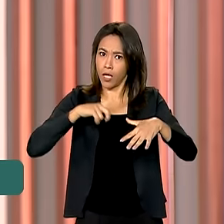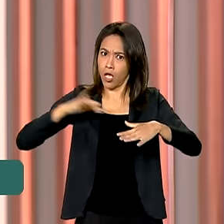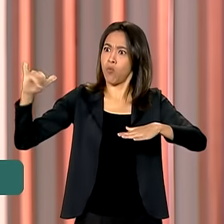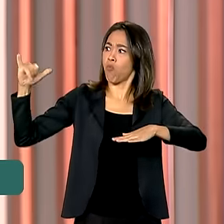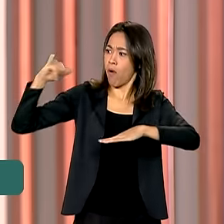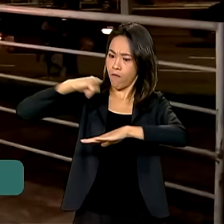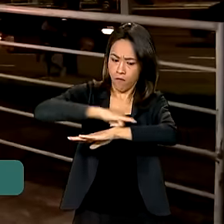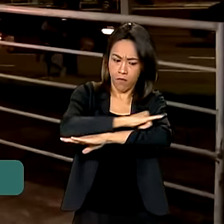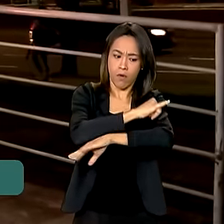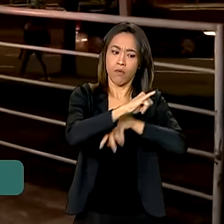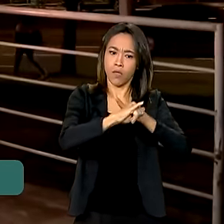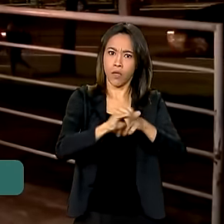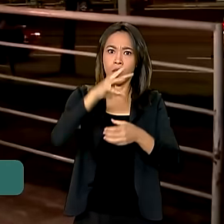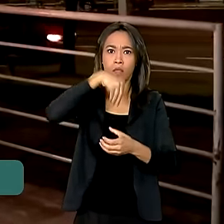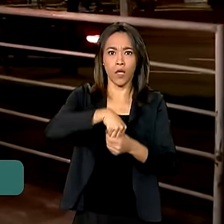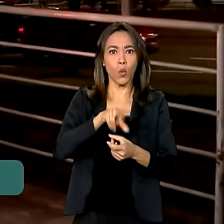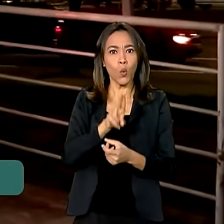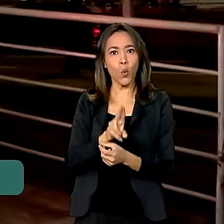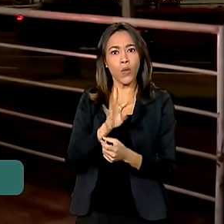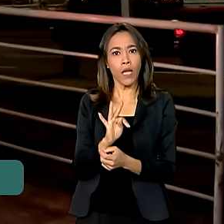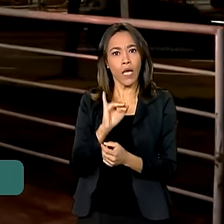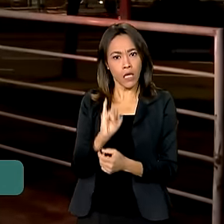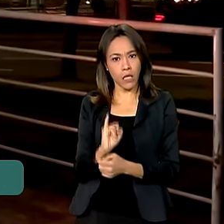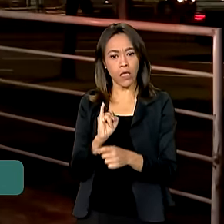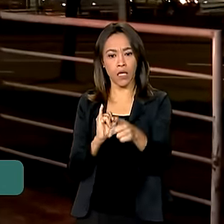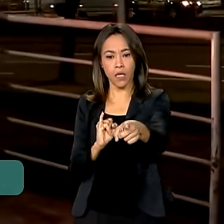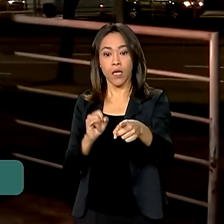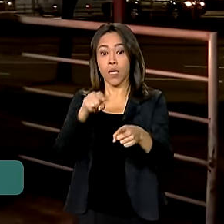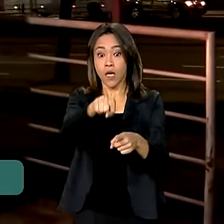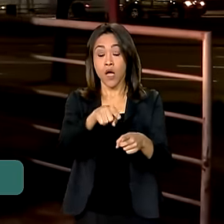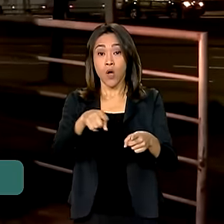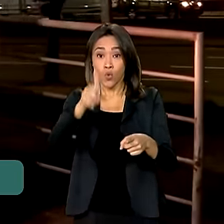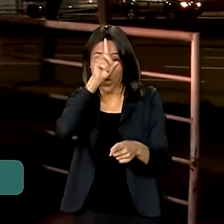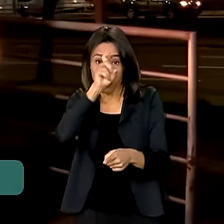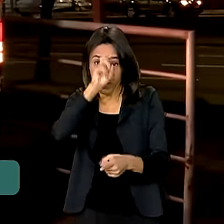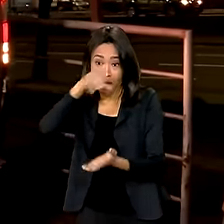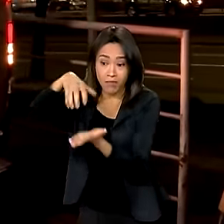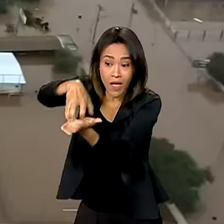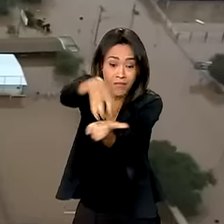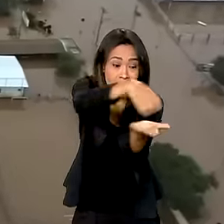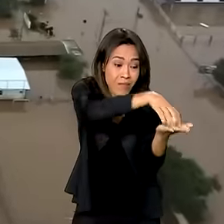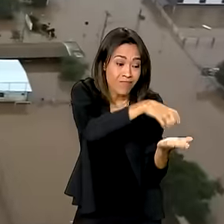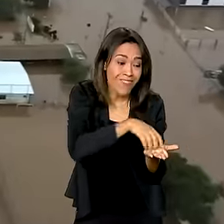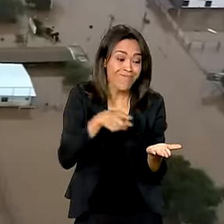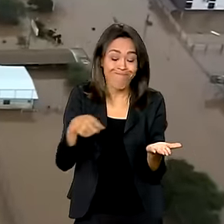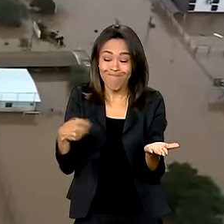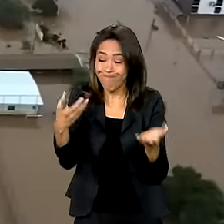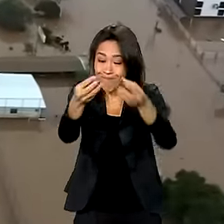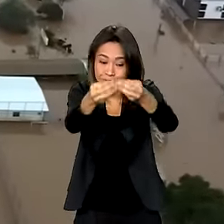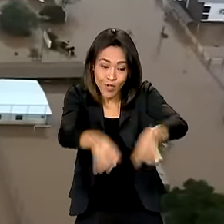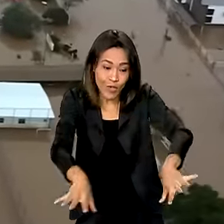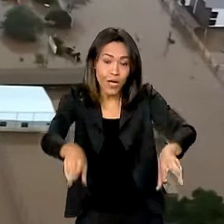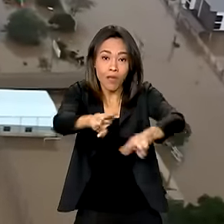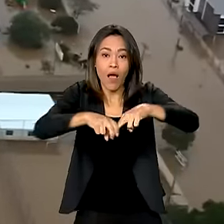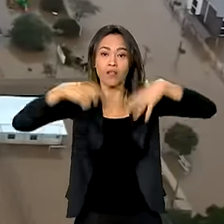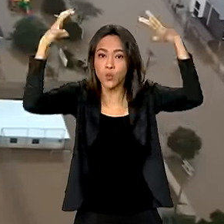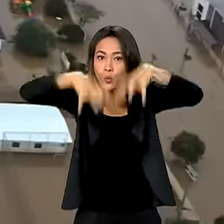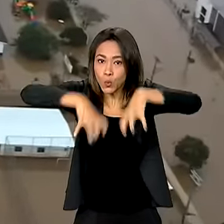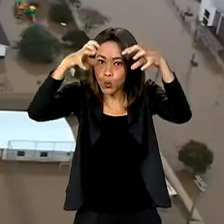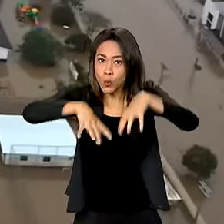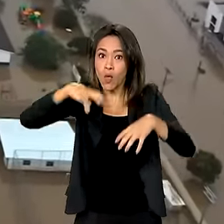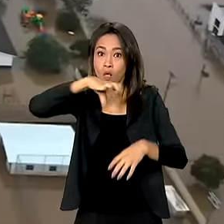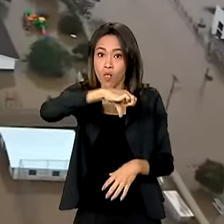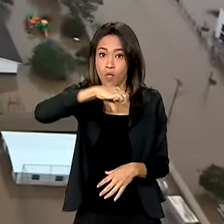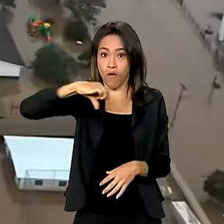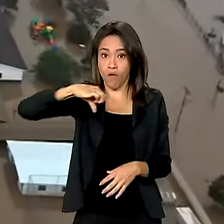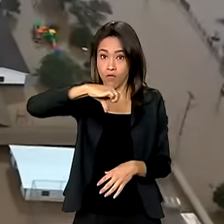com TI. Com o atendimento dos hospitais comprometidos com as enchentes que atingiram 90